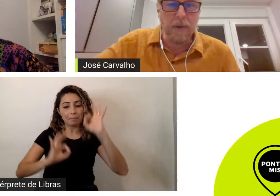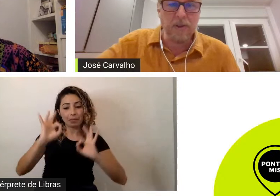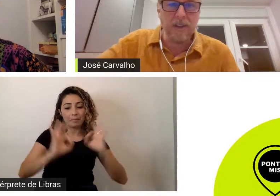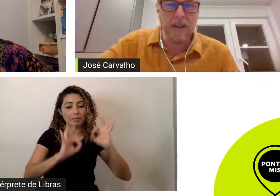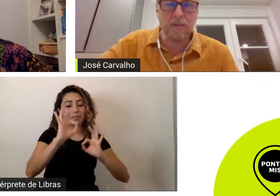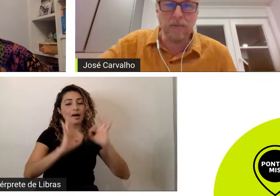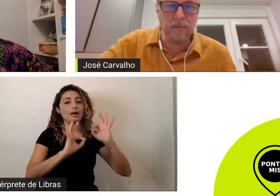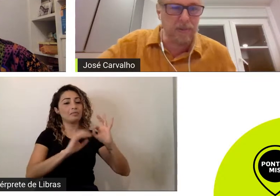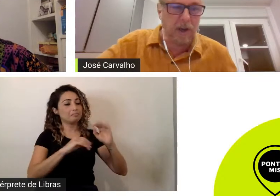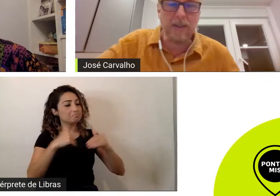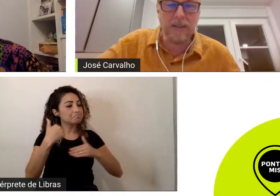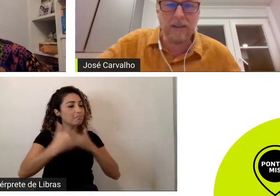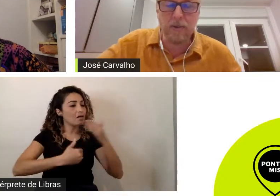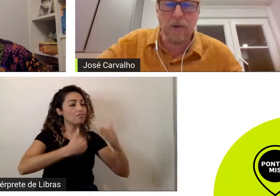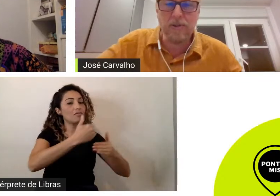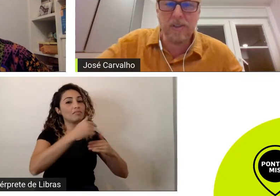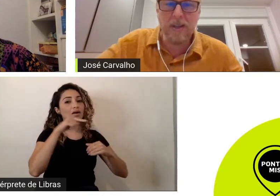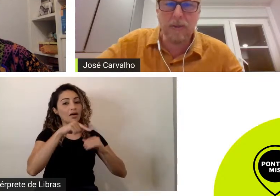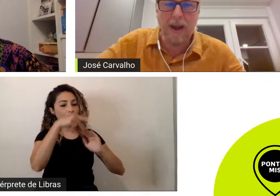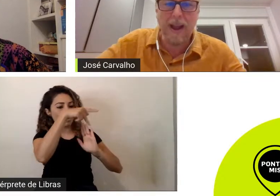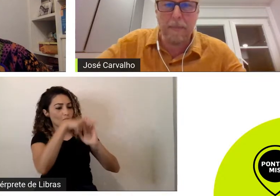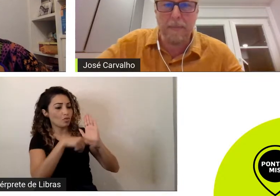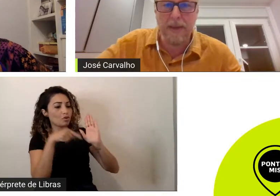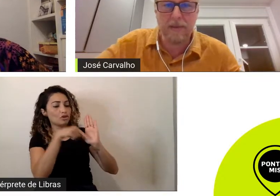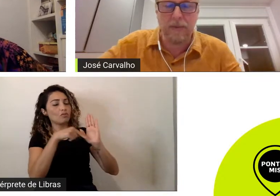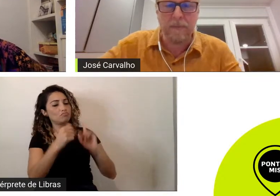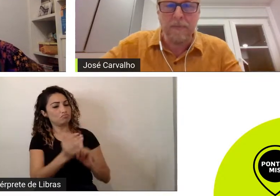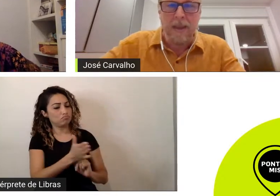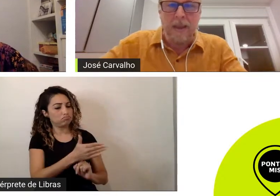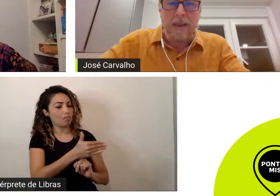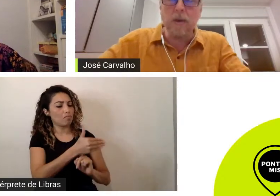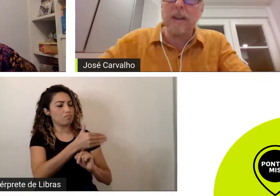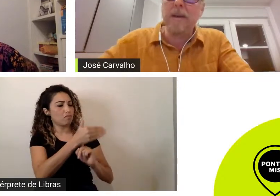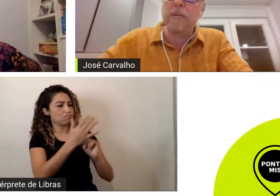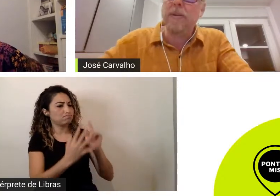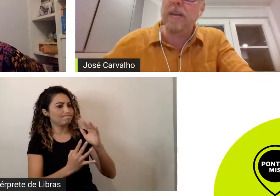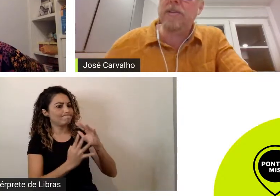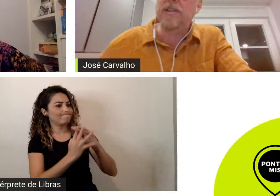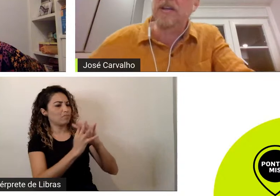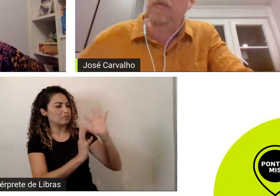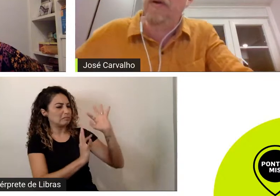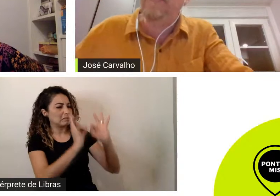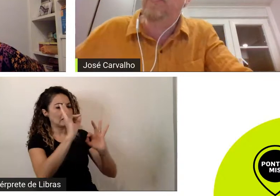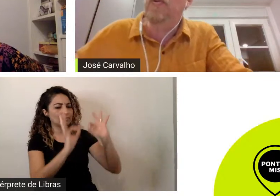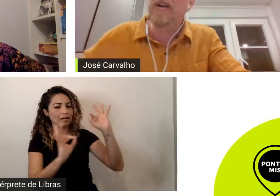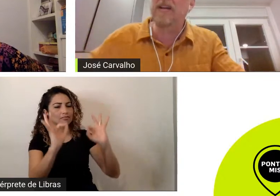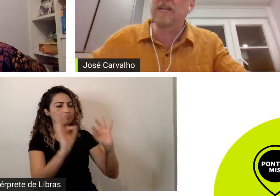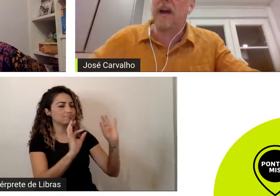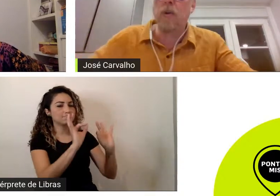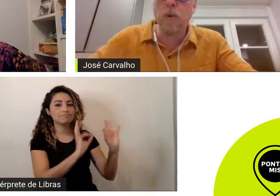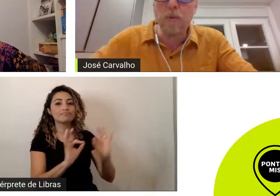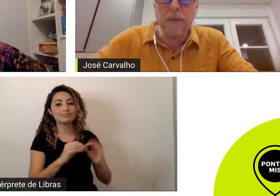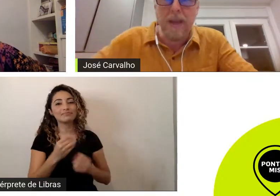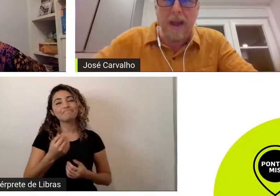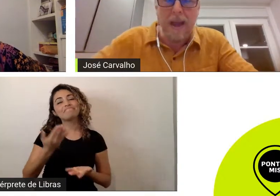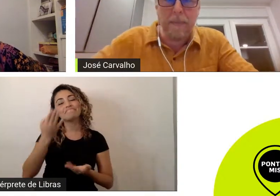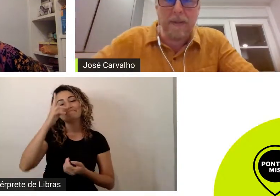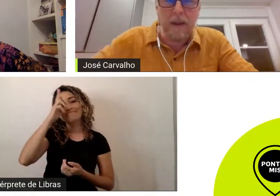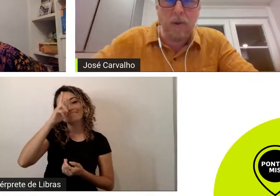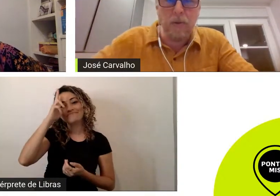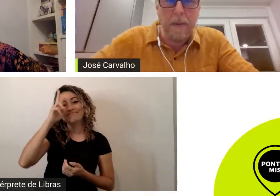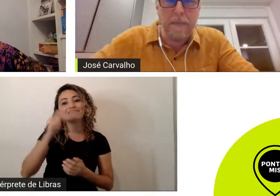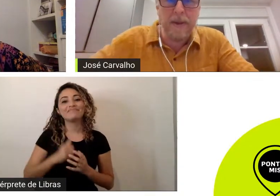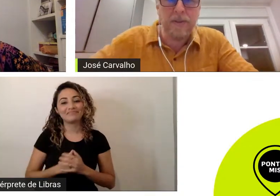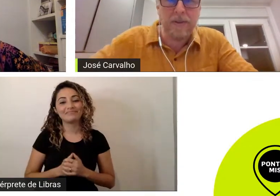sendo um projeto de alta tecnologia no acabamento e eu lembro que tinha uma figura da Columbia na